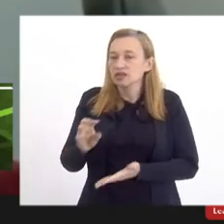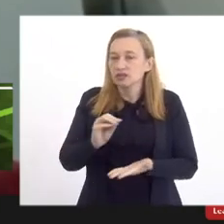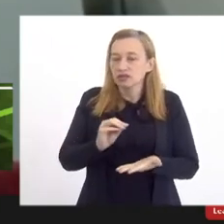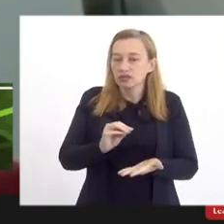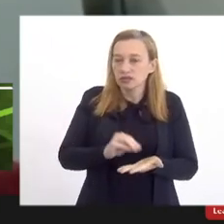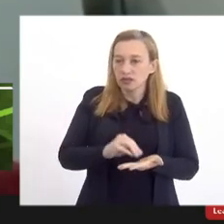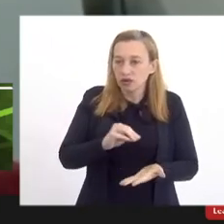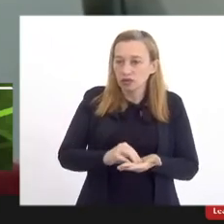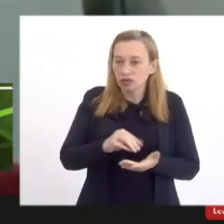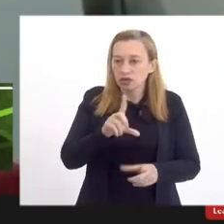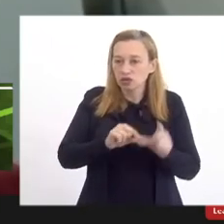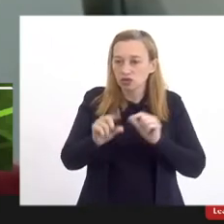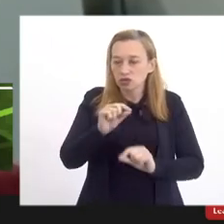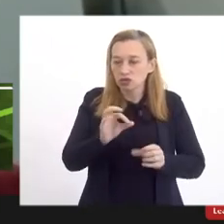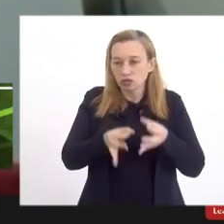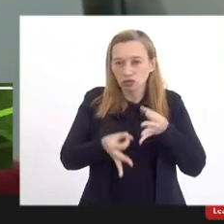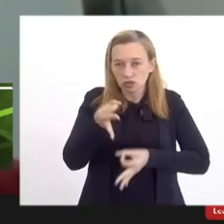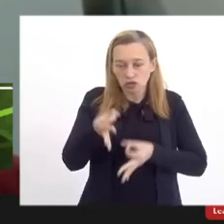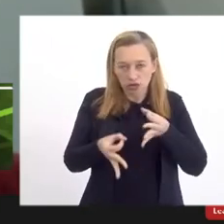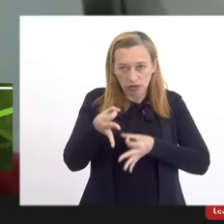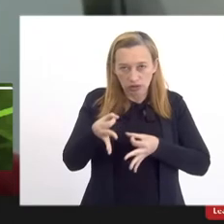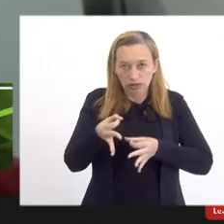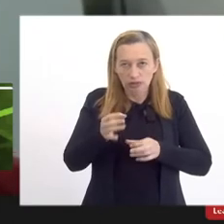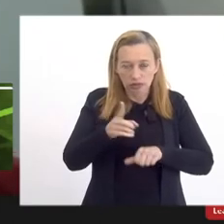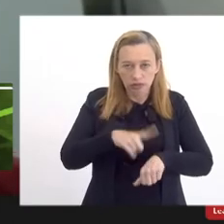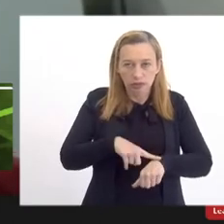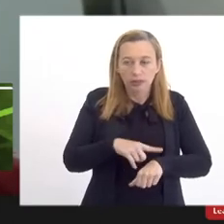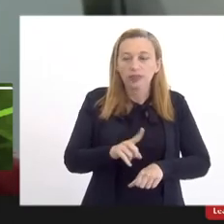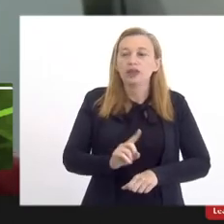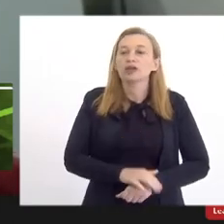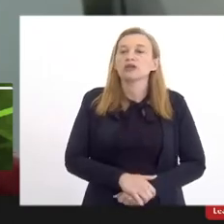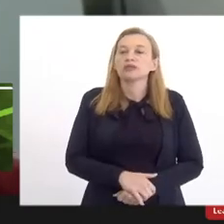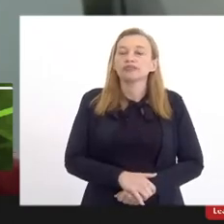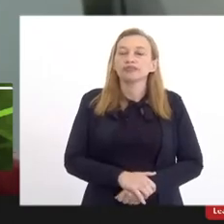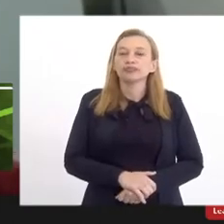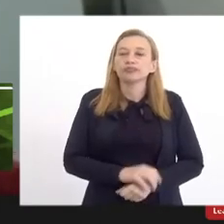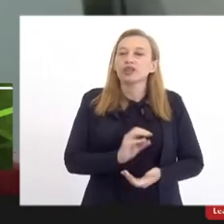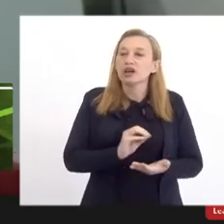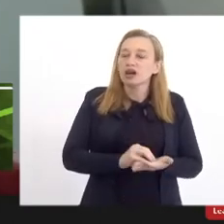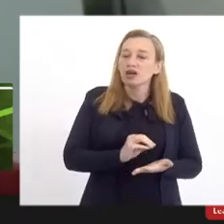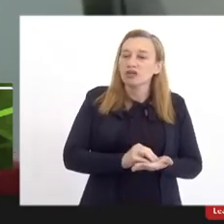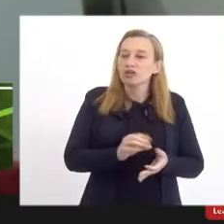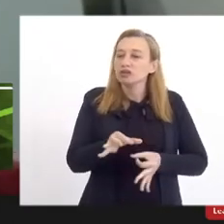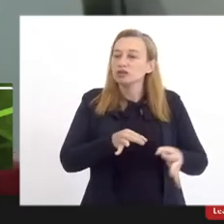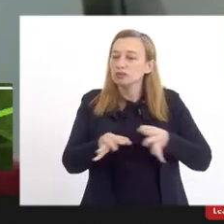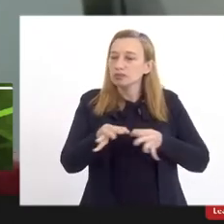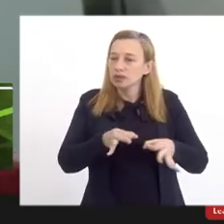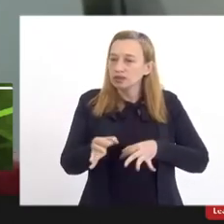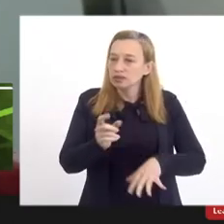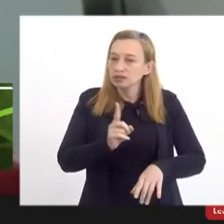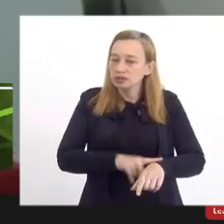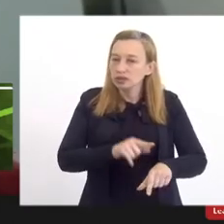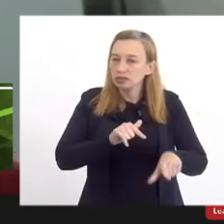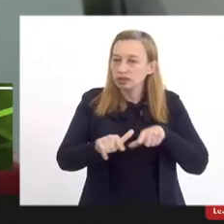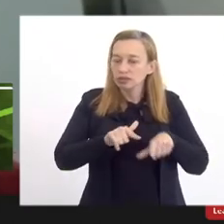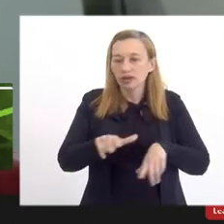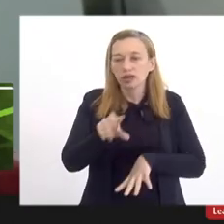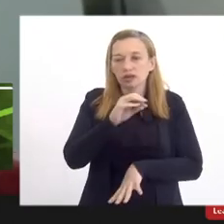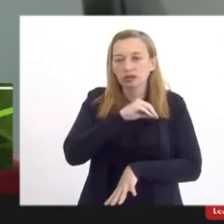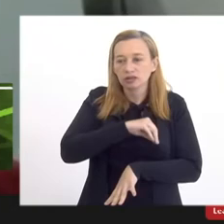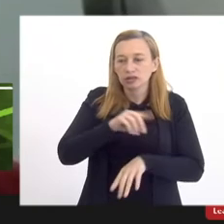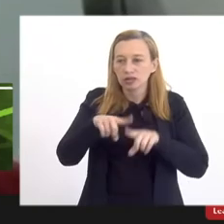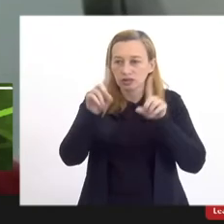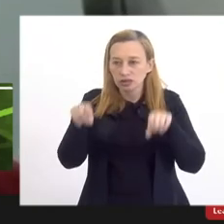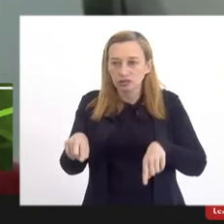Estado tem nesse momento. Dentre elas, a inexistência de plano de cargo e carreira dos servidores